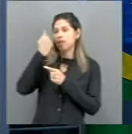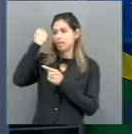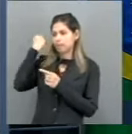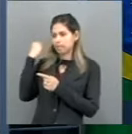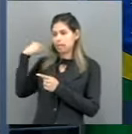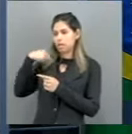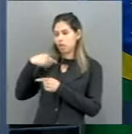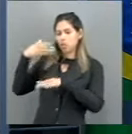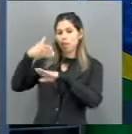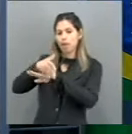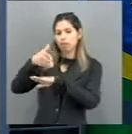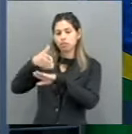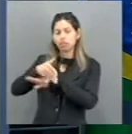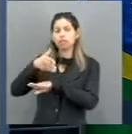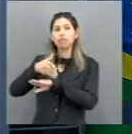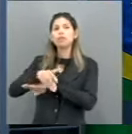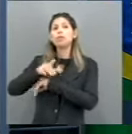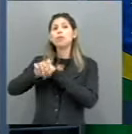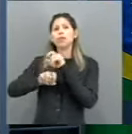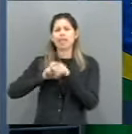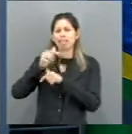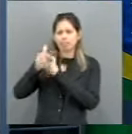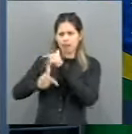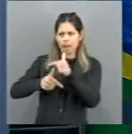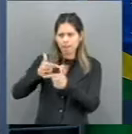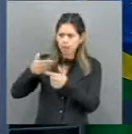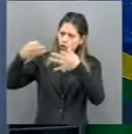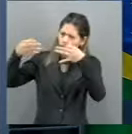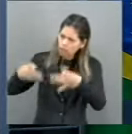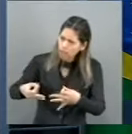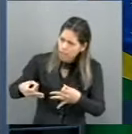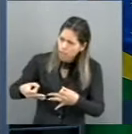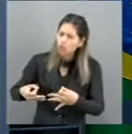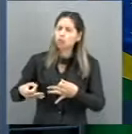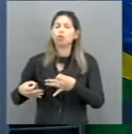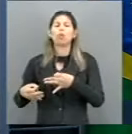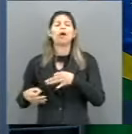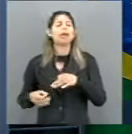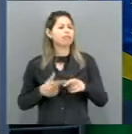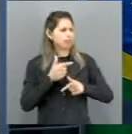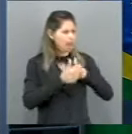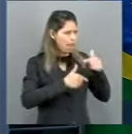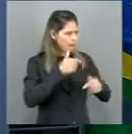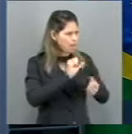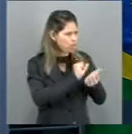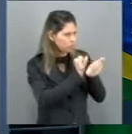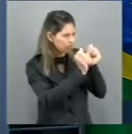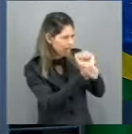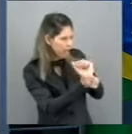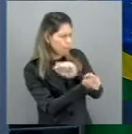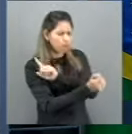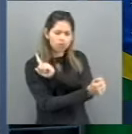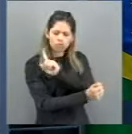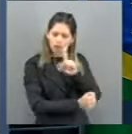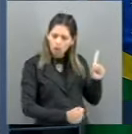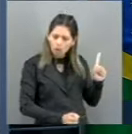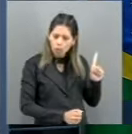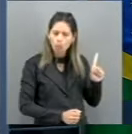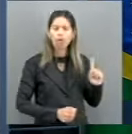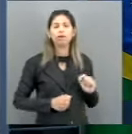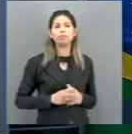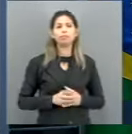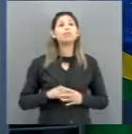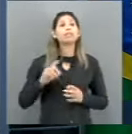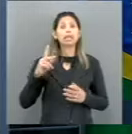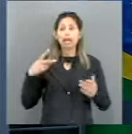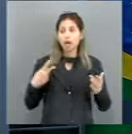Trabalho Decente, sim. Trabalho Escravo, não. Realizado no plenário da Câmara de Vereadores